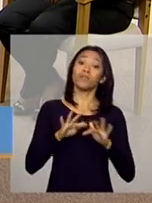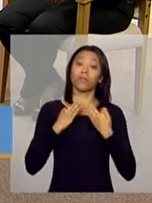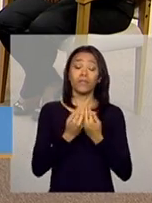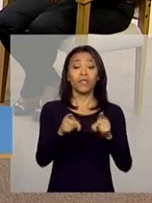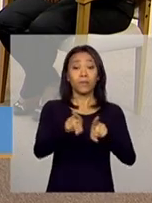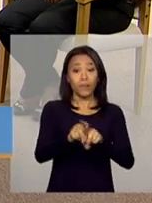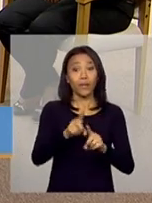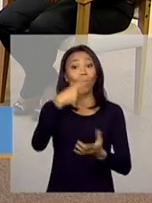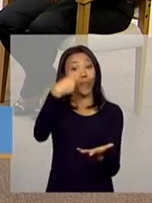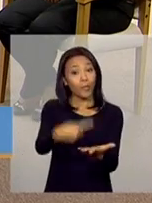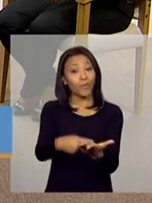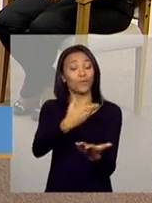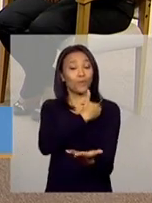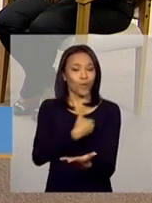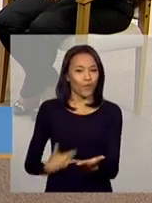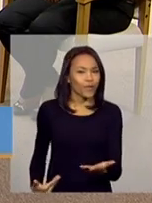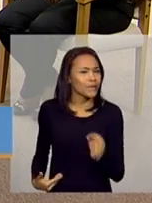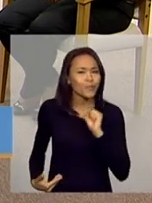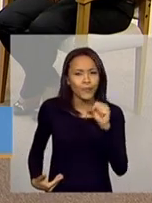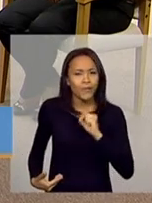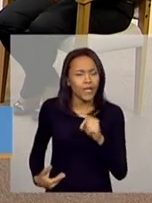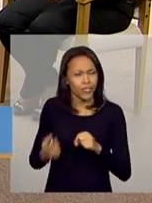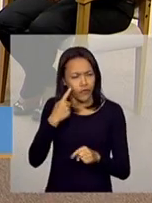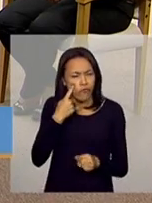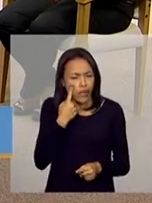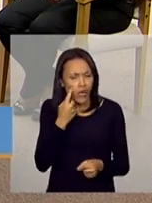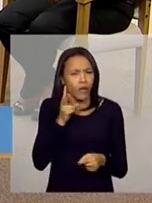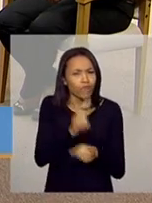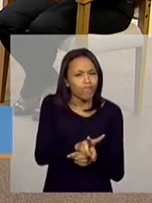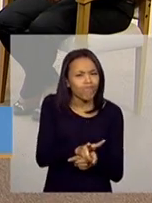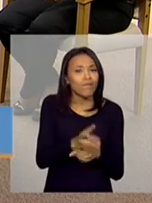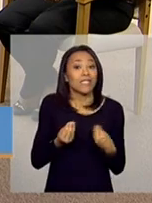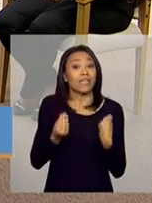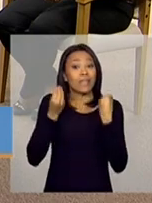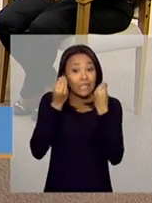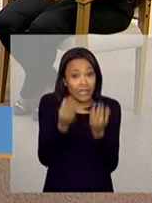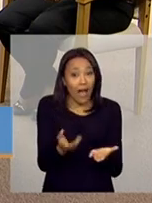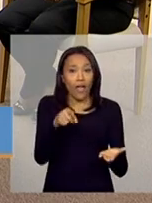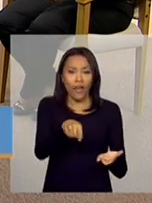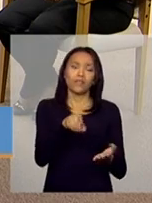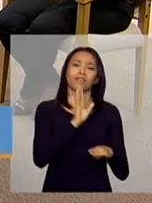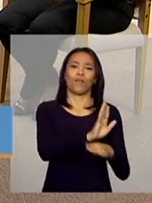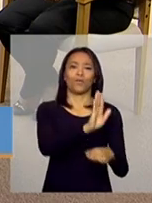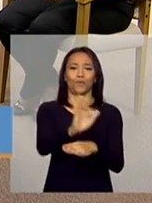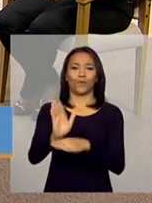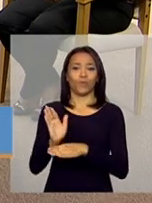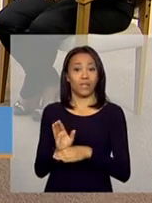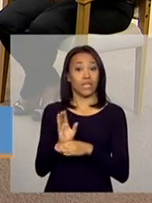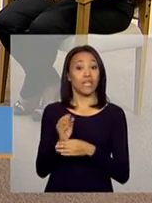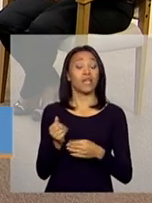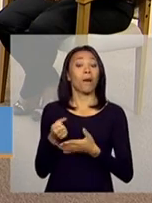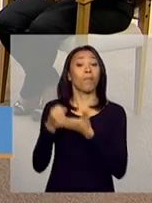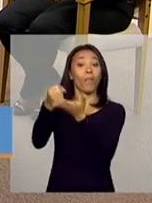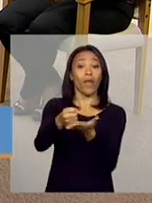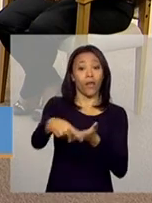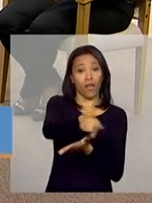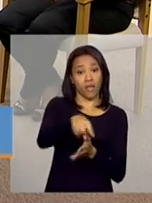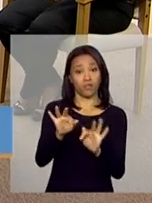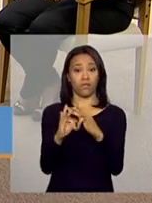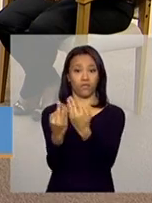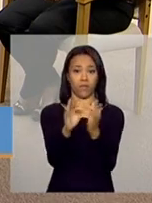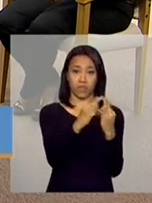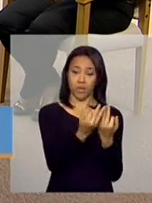público, né? De fazer o acompanhamento e de ofertar esses serviços e de apoiar para que essas famílias possam, de fato,